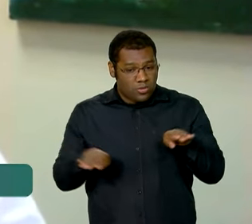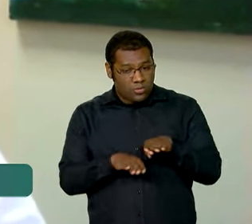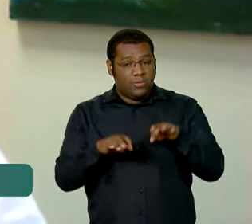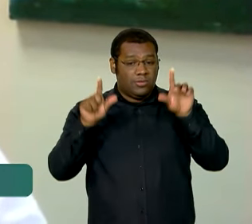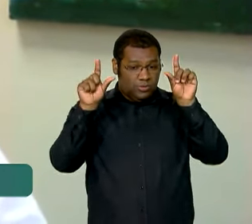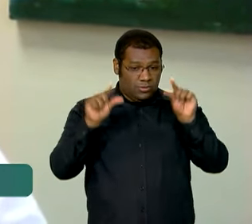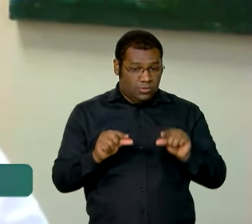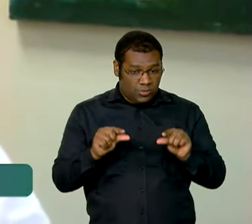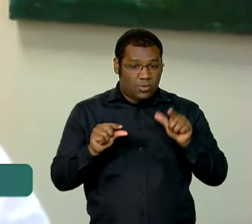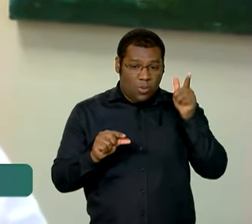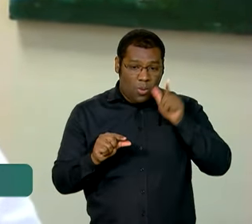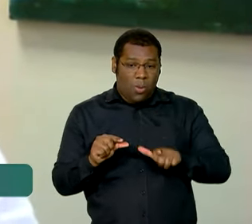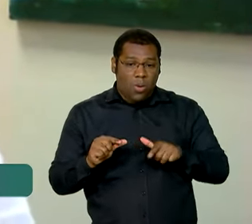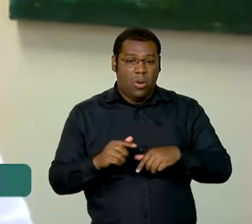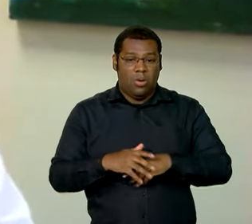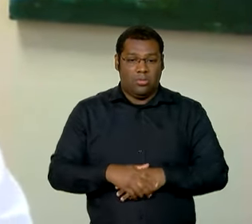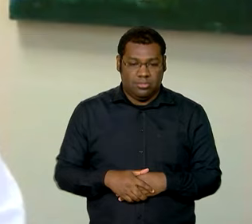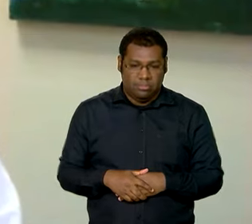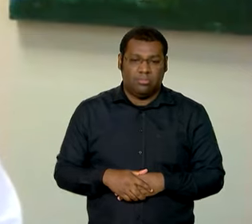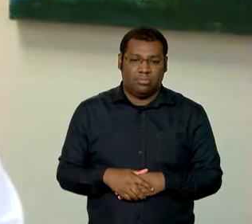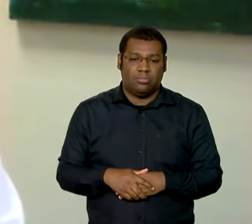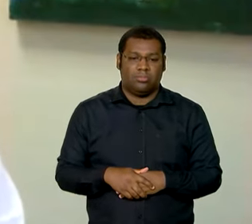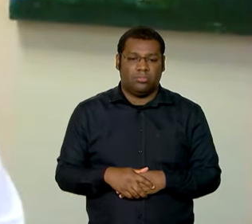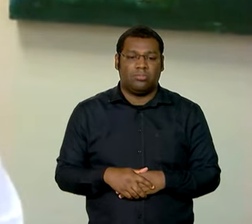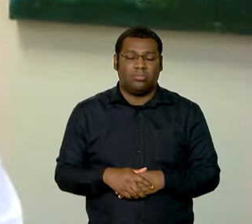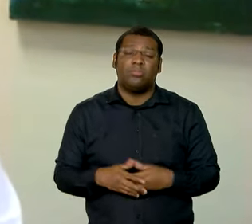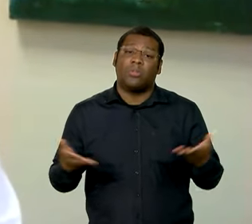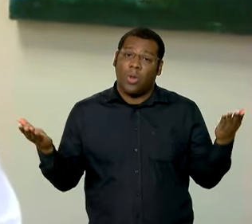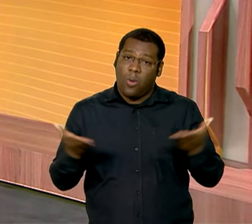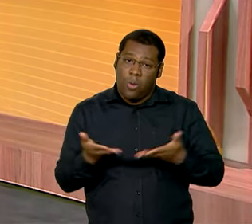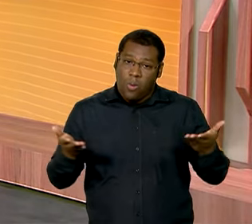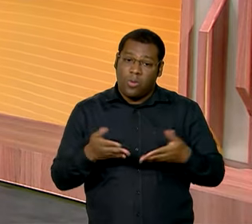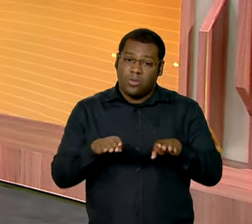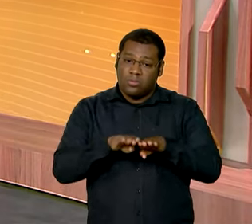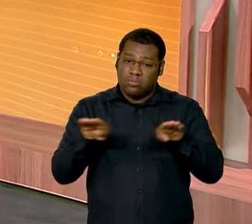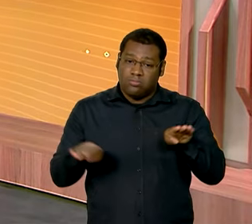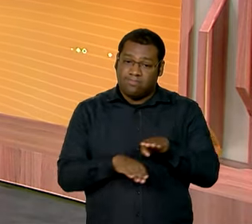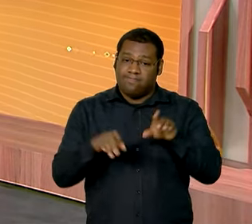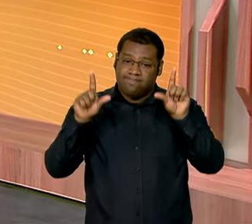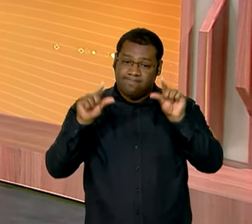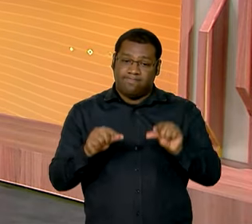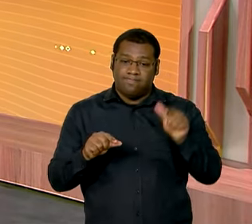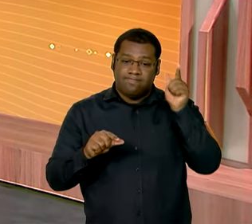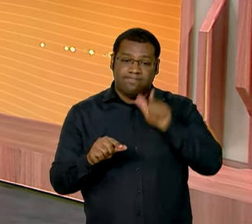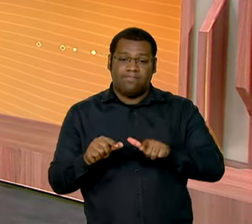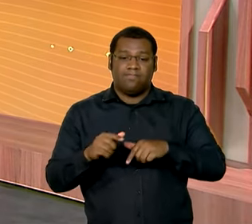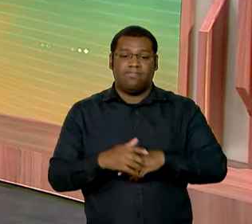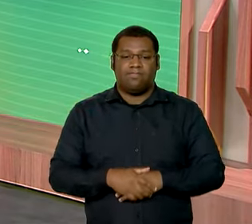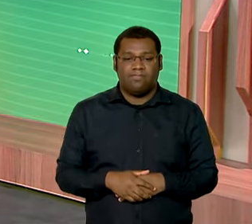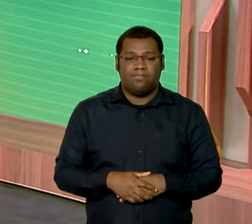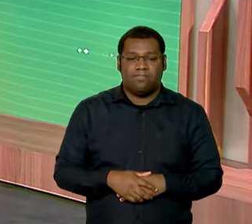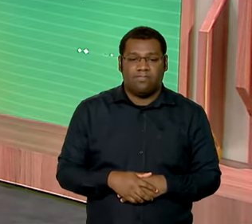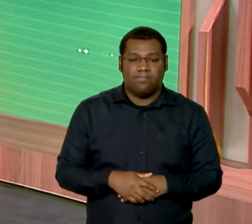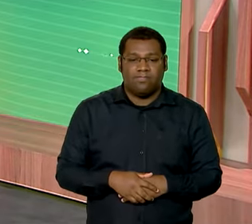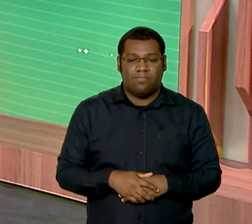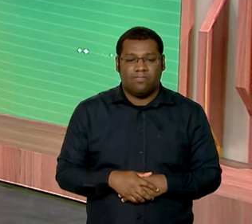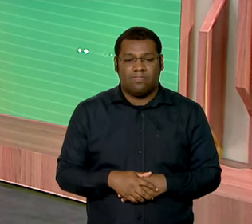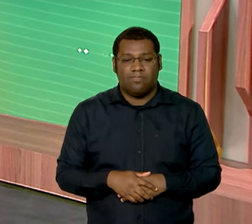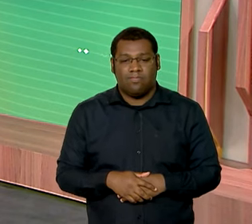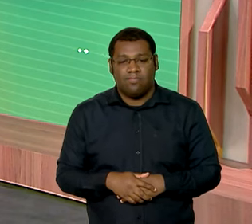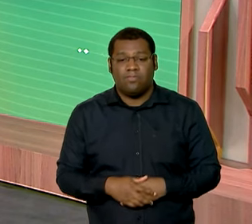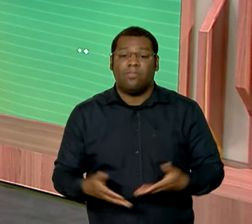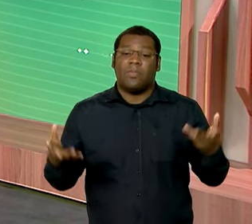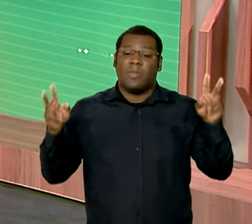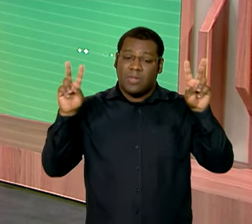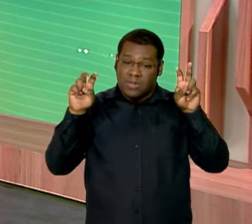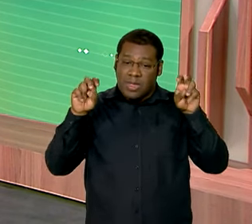isso. A desigualdade nunca foi menor do que ela é hoje. Pois é, vamos aproveitar que falamos da redução